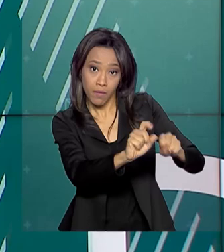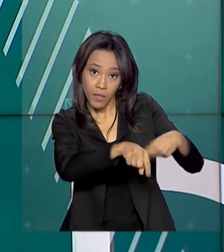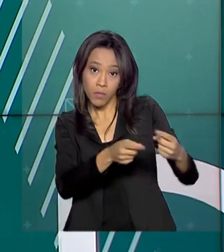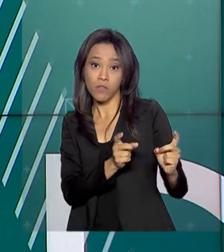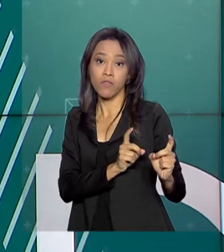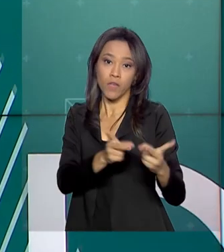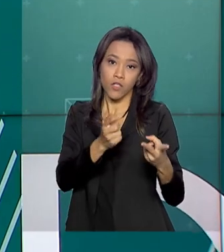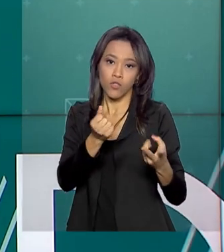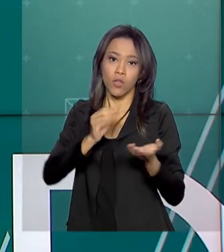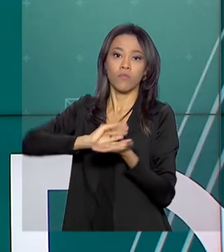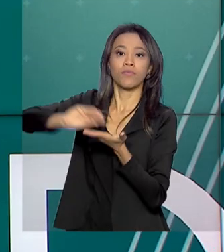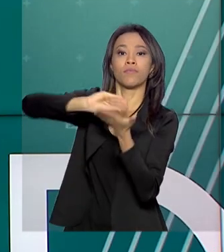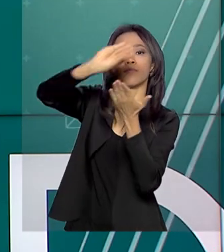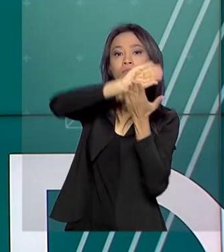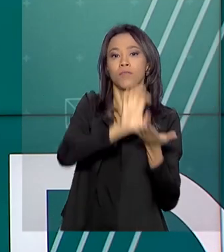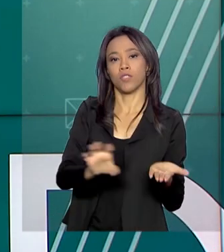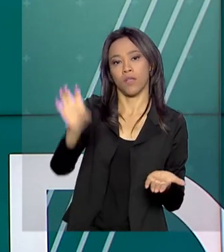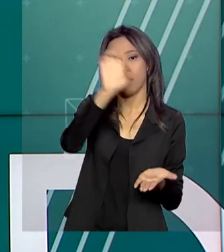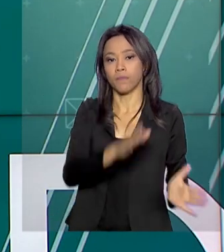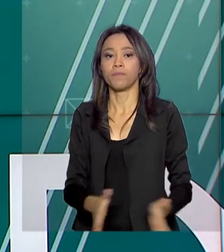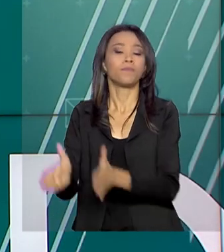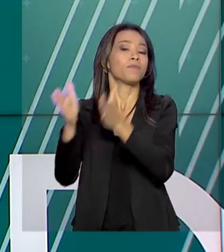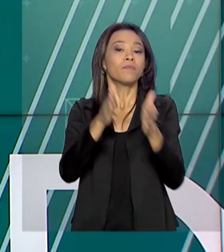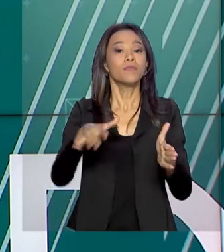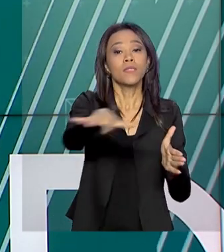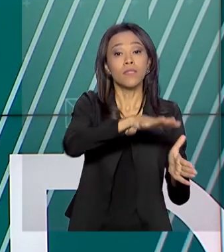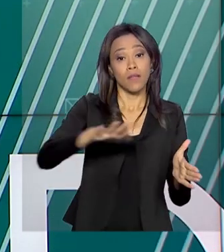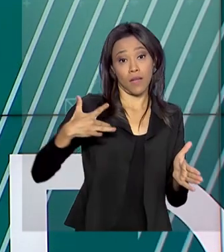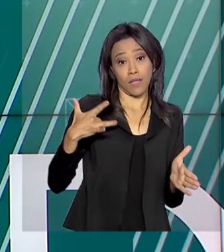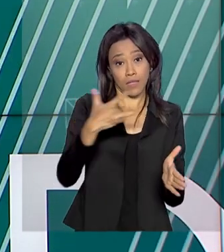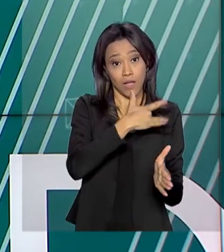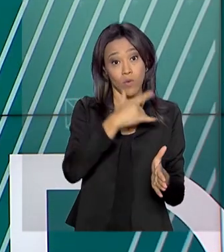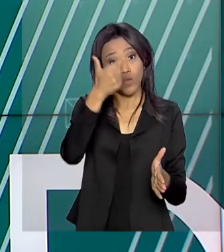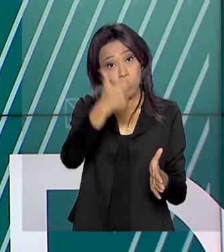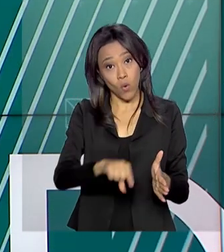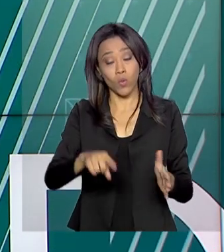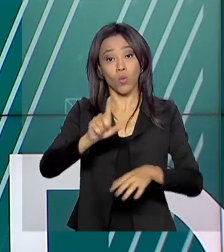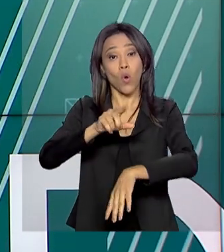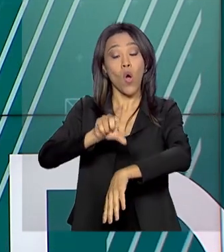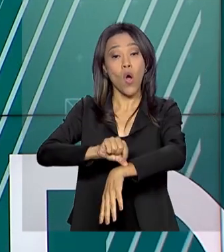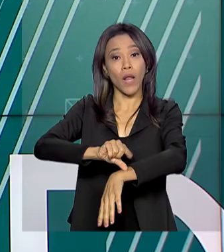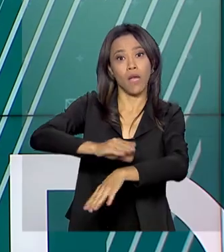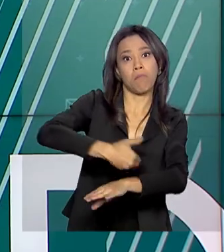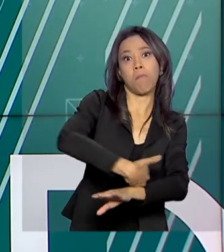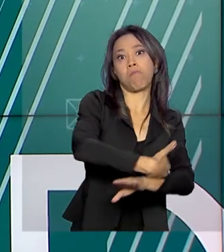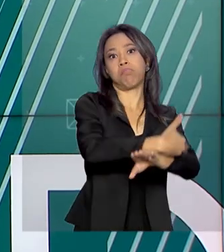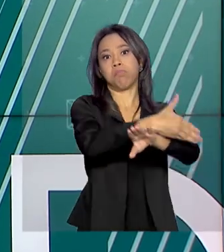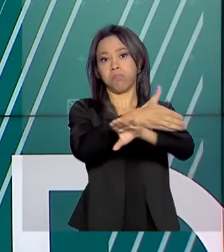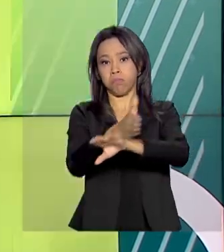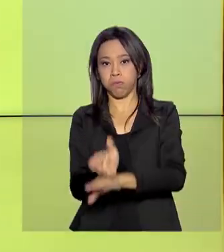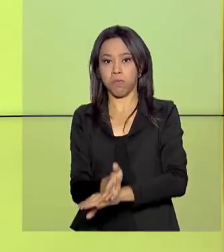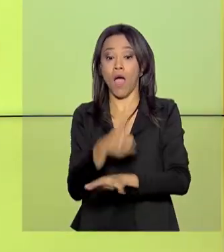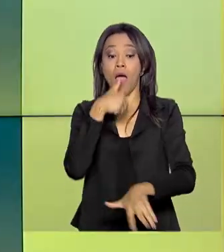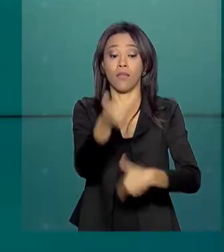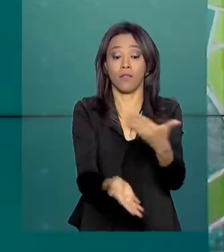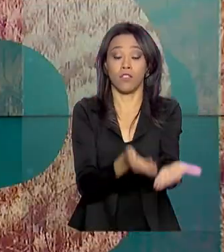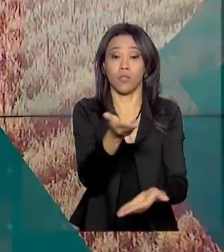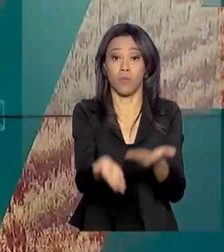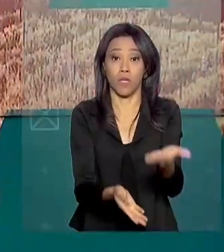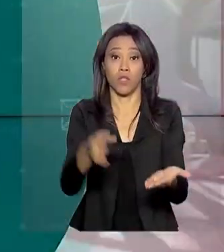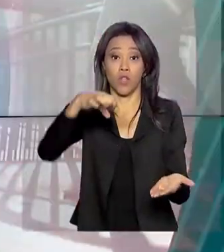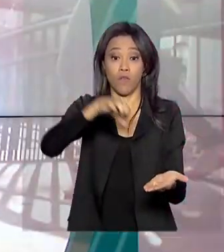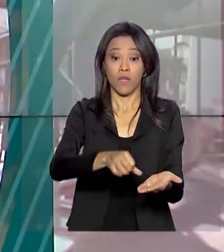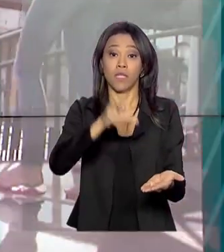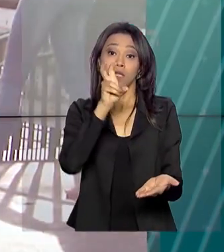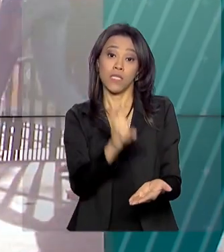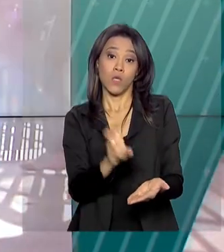E na área da saúde, os destaques são para o programa Saúde na Hora que ampliou o horário de atendimento, a cobertura de 95% do